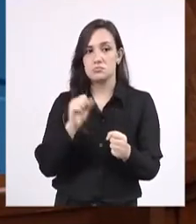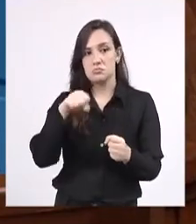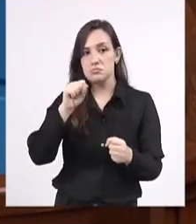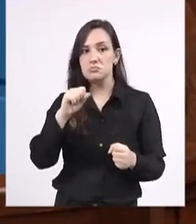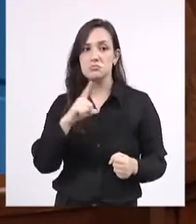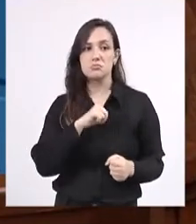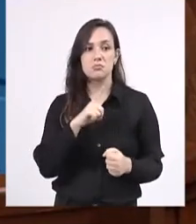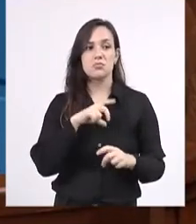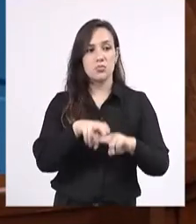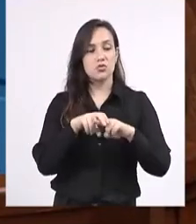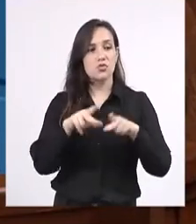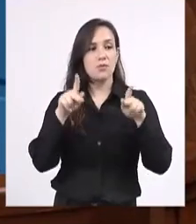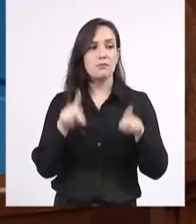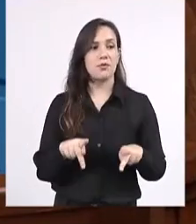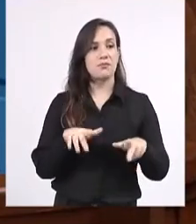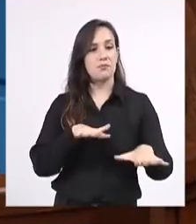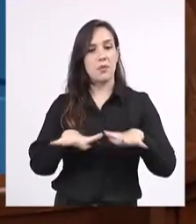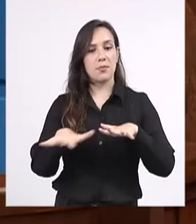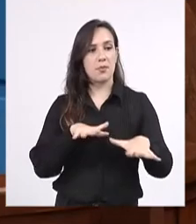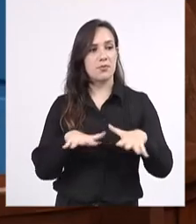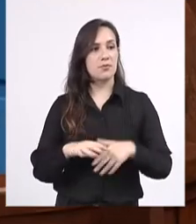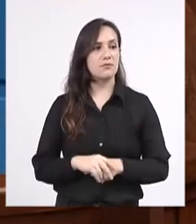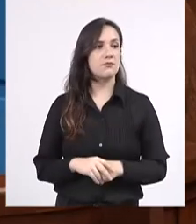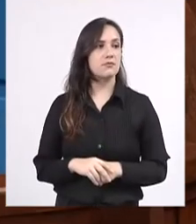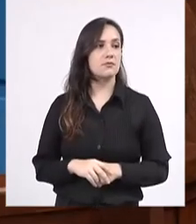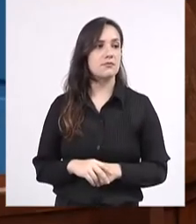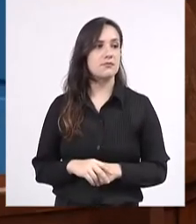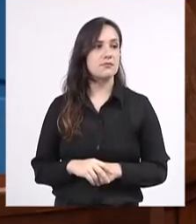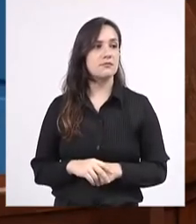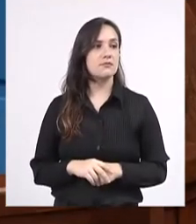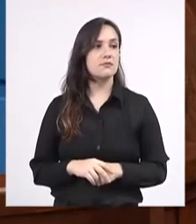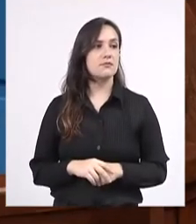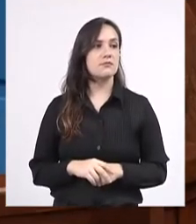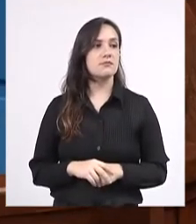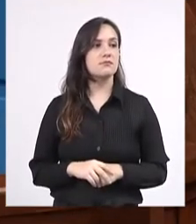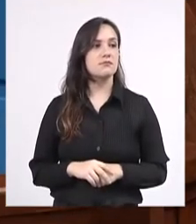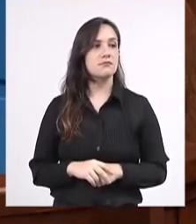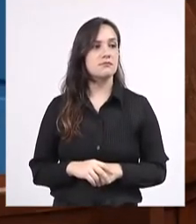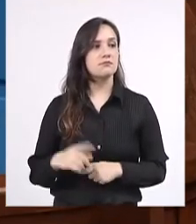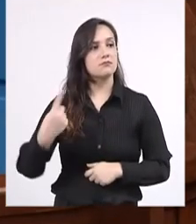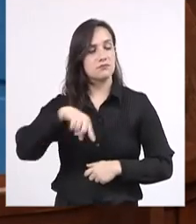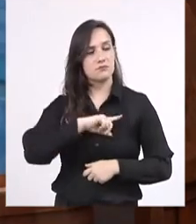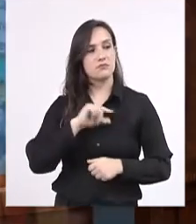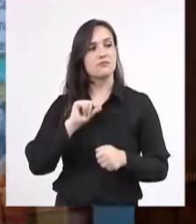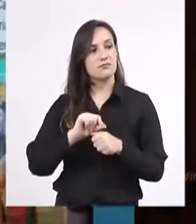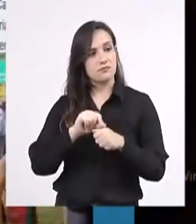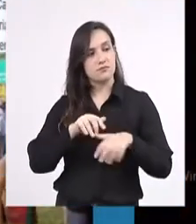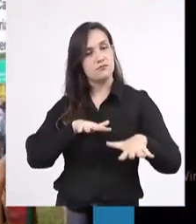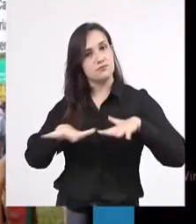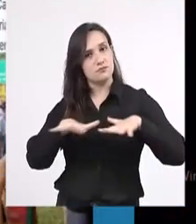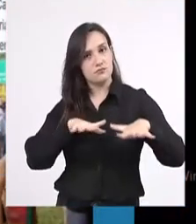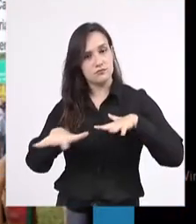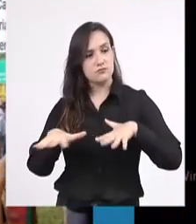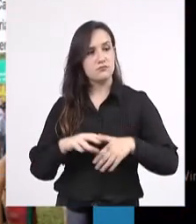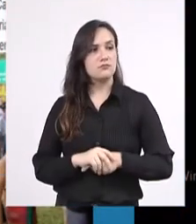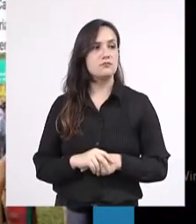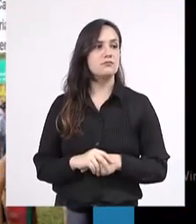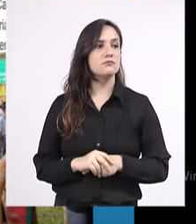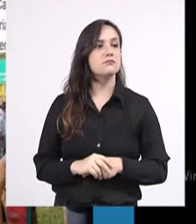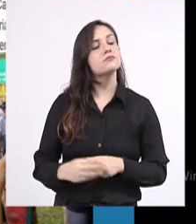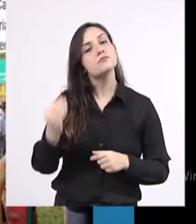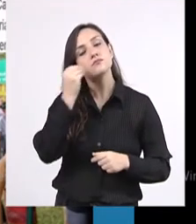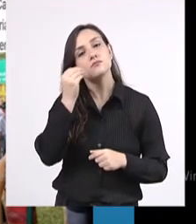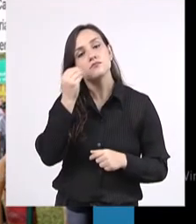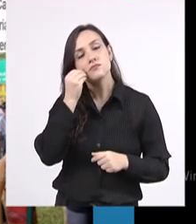população se mobilizou e estamos hoje nas ruas, em diversas manifestações, tentando chamar a